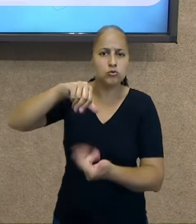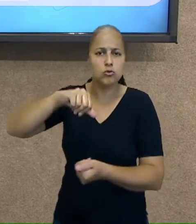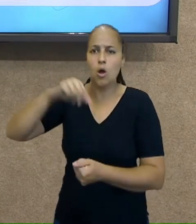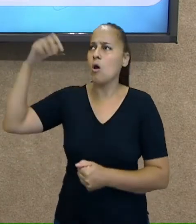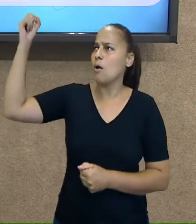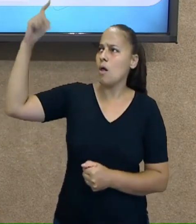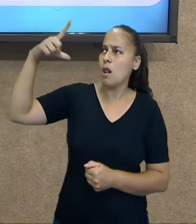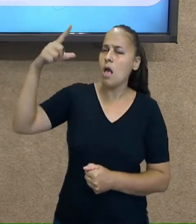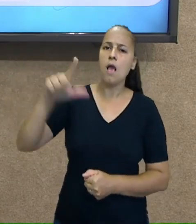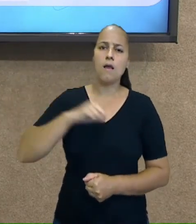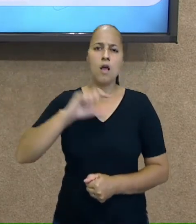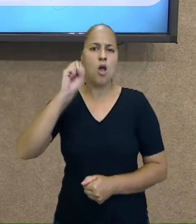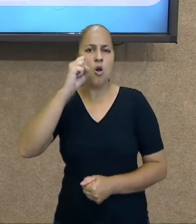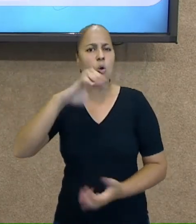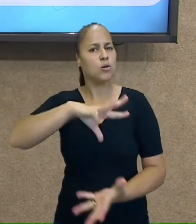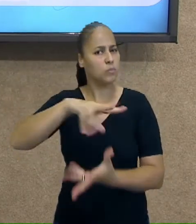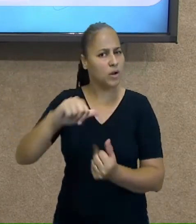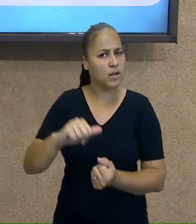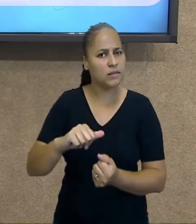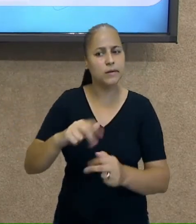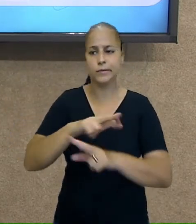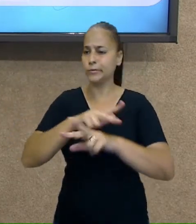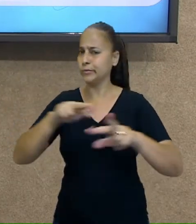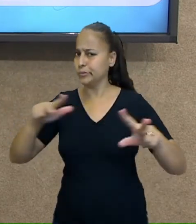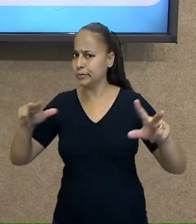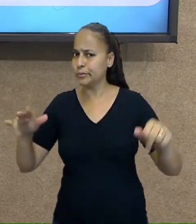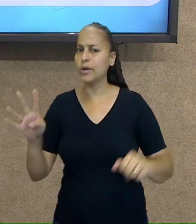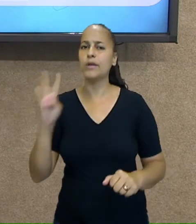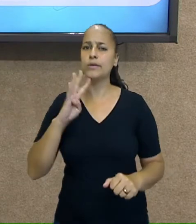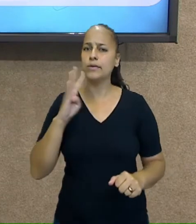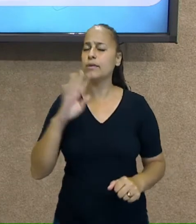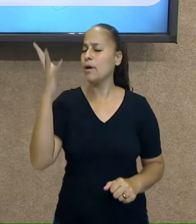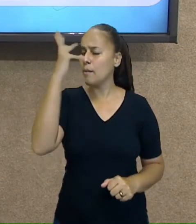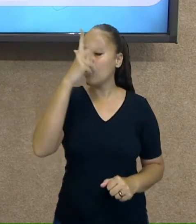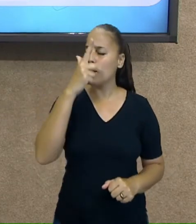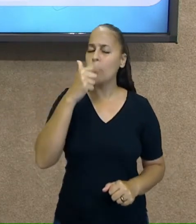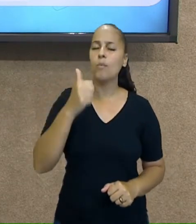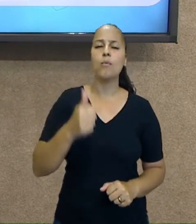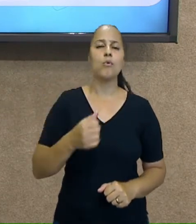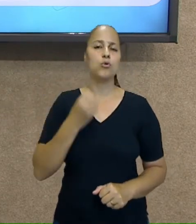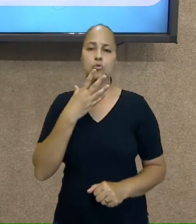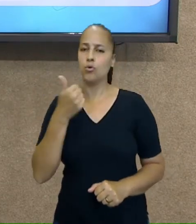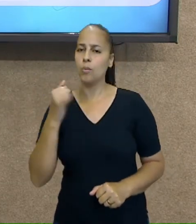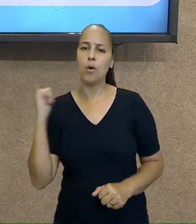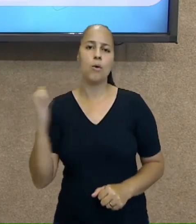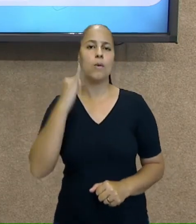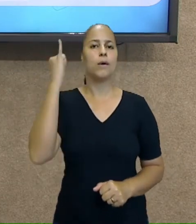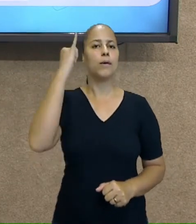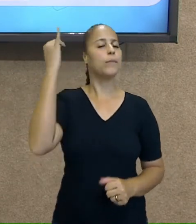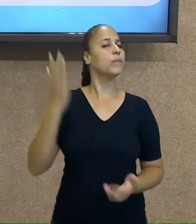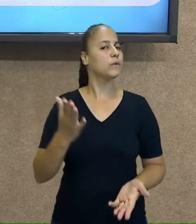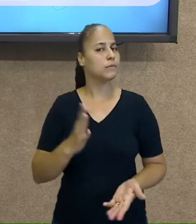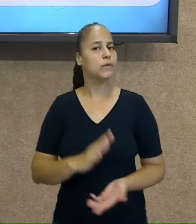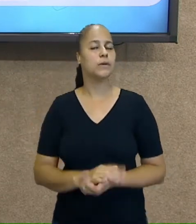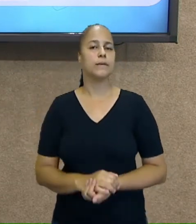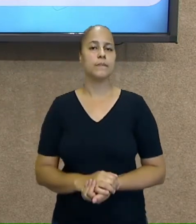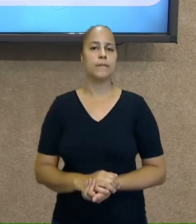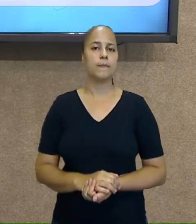às vezes, pensa que a nossa vida gira em torno só aqui, do nosso mundo, da nossa casa, da nossa vivência. Não.